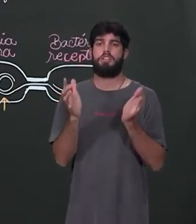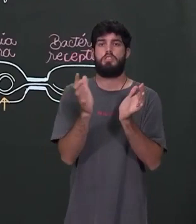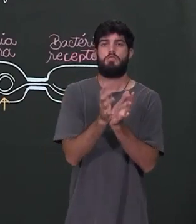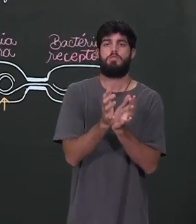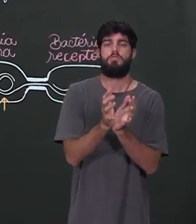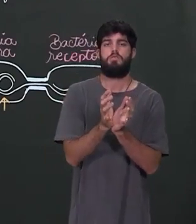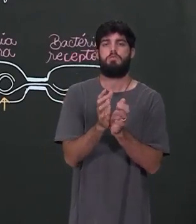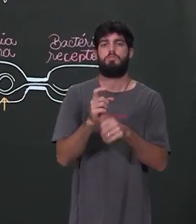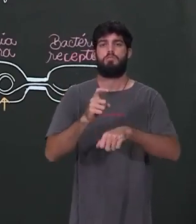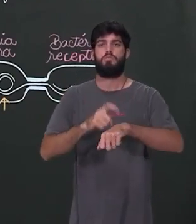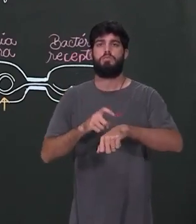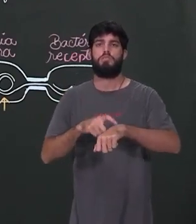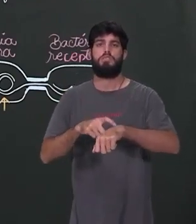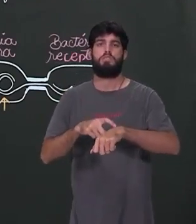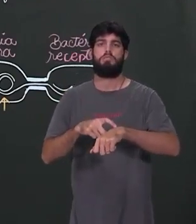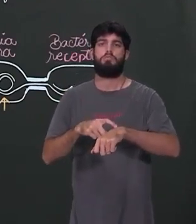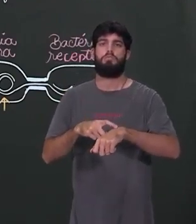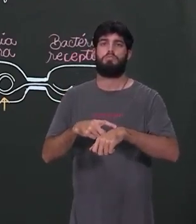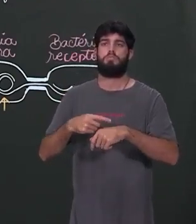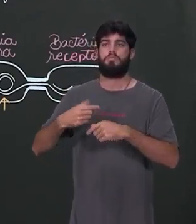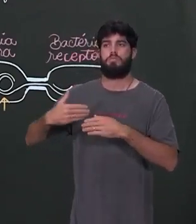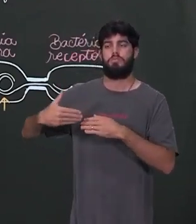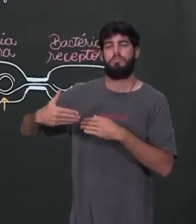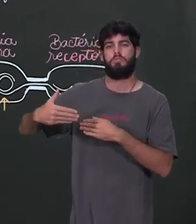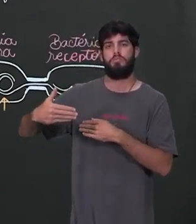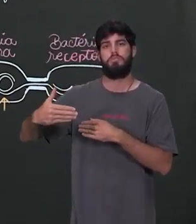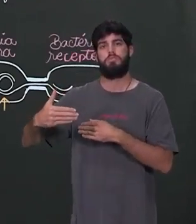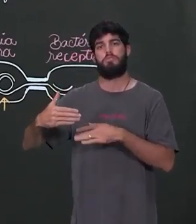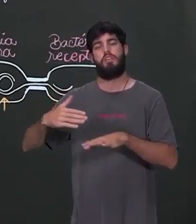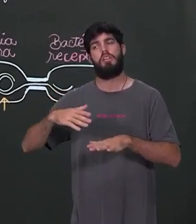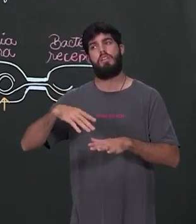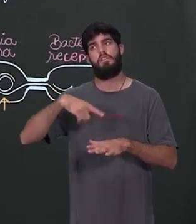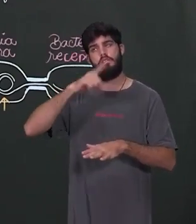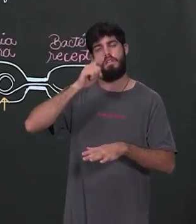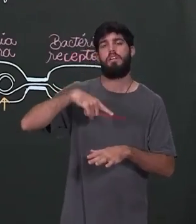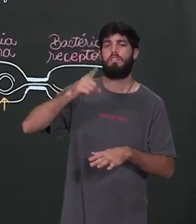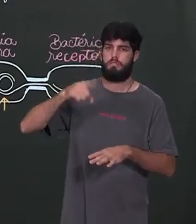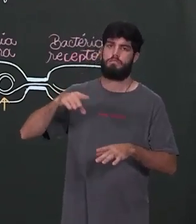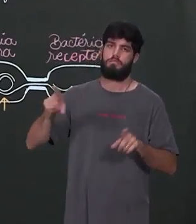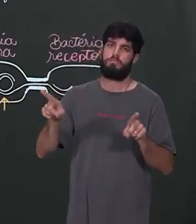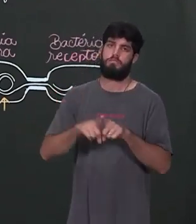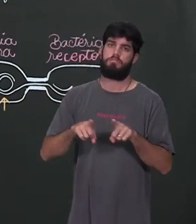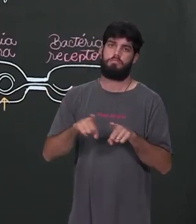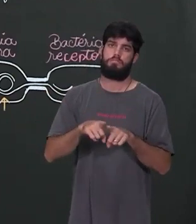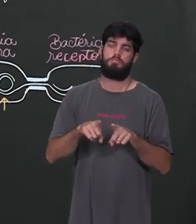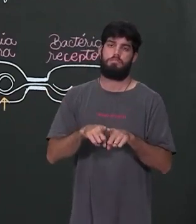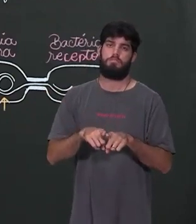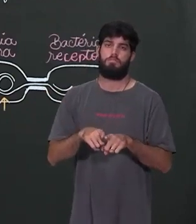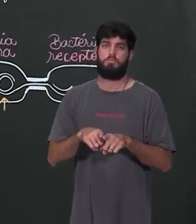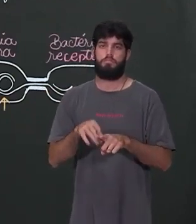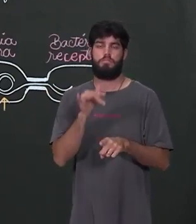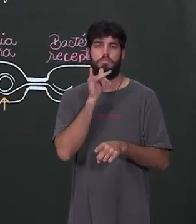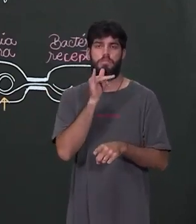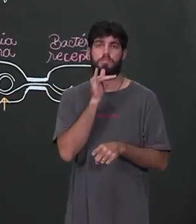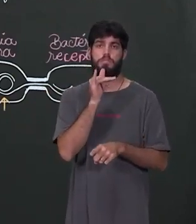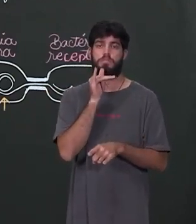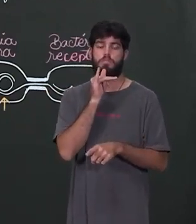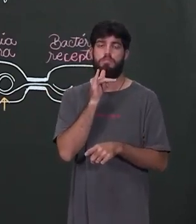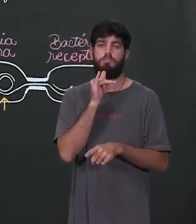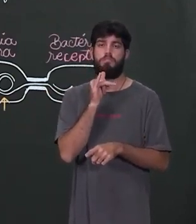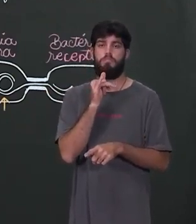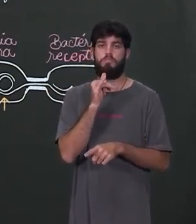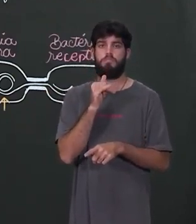o tempo, a época da vida, em que essas células serão produzidas, vai variar também. Eu tenho o desafio